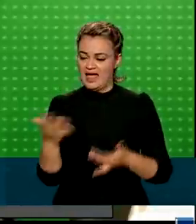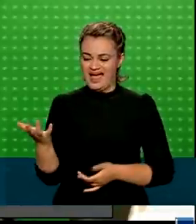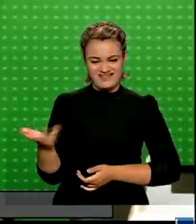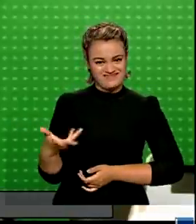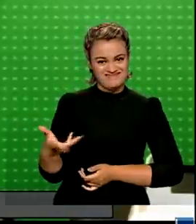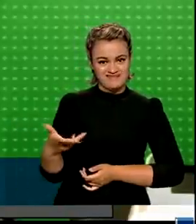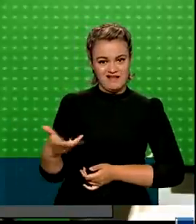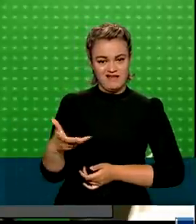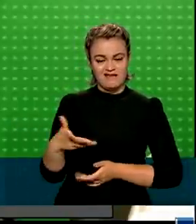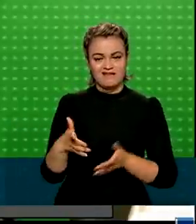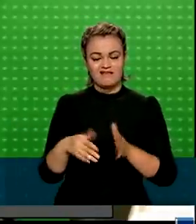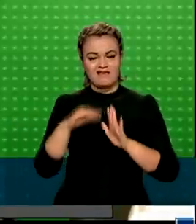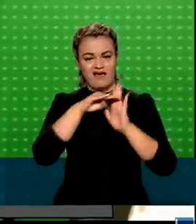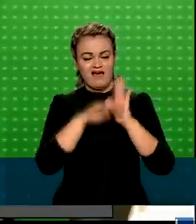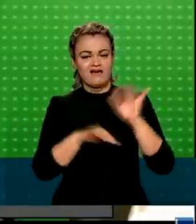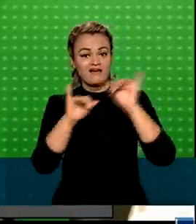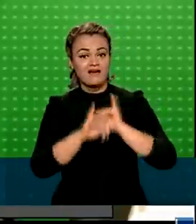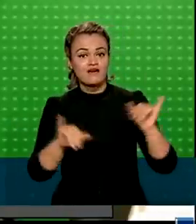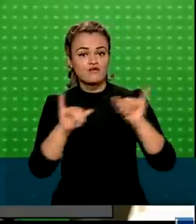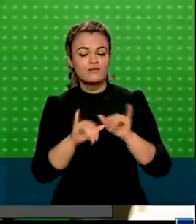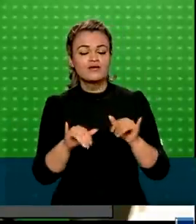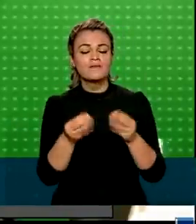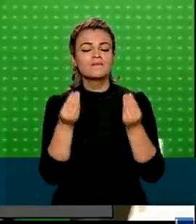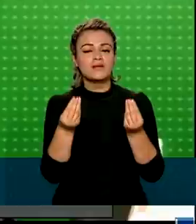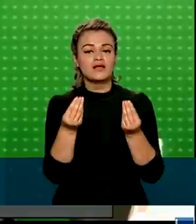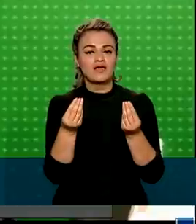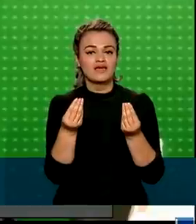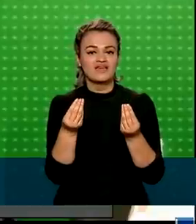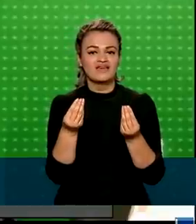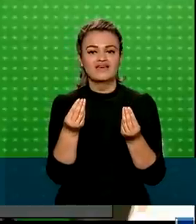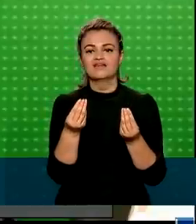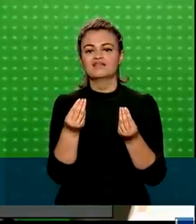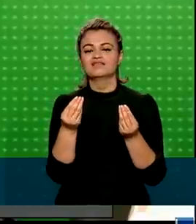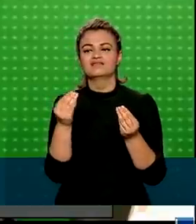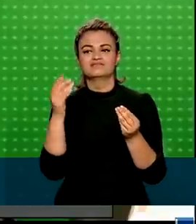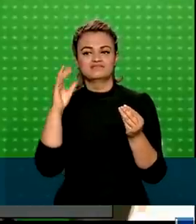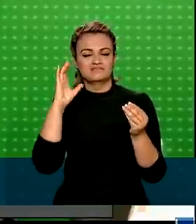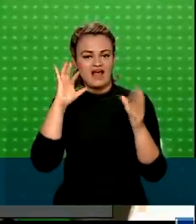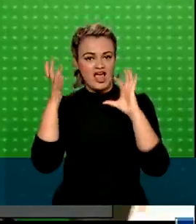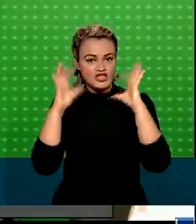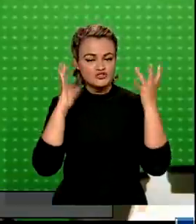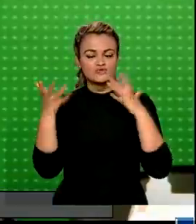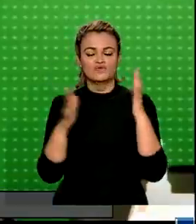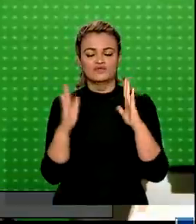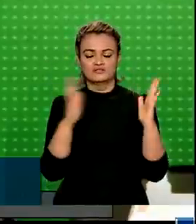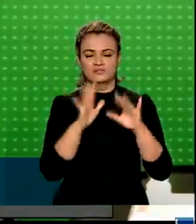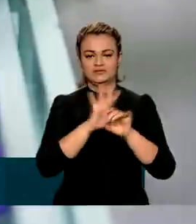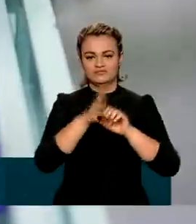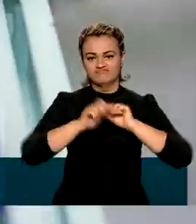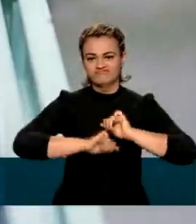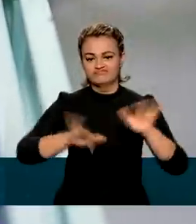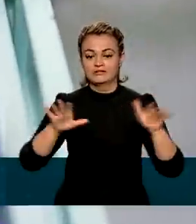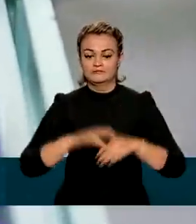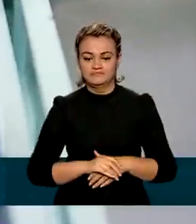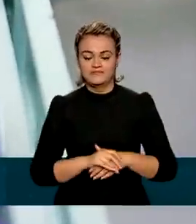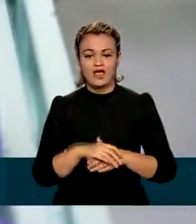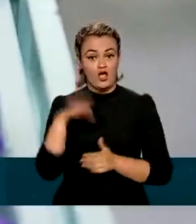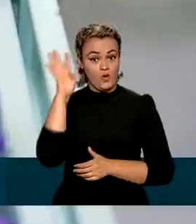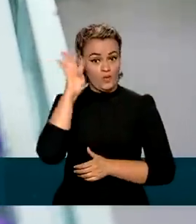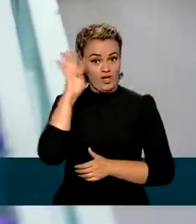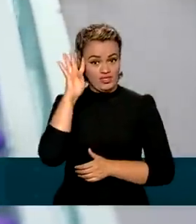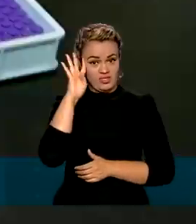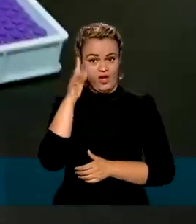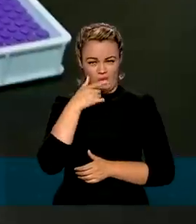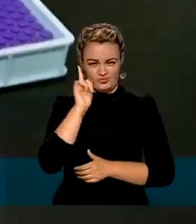vacinação é a chave para conter o caráter pandêmico dessa doença. Só nesta quarta